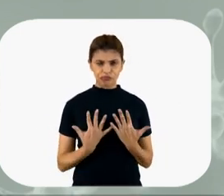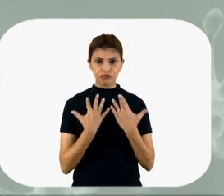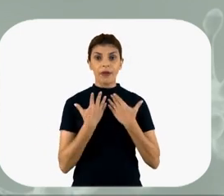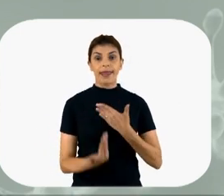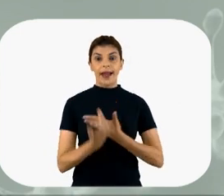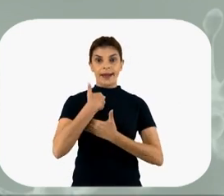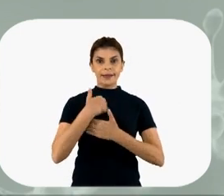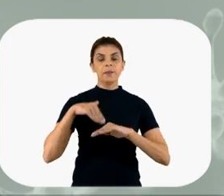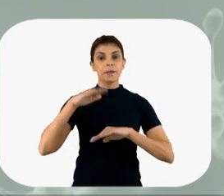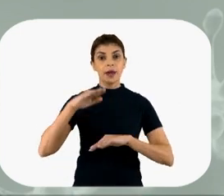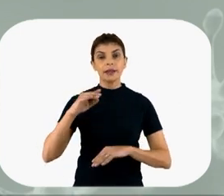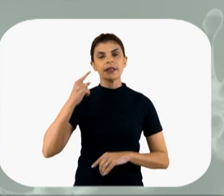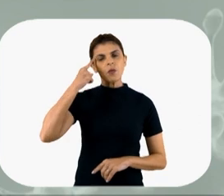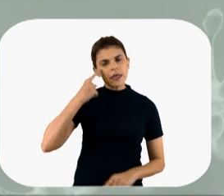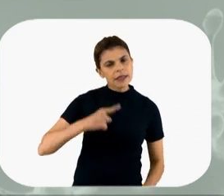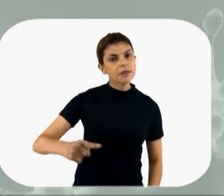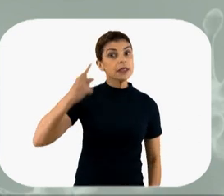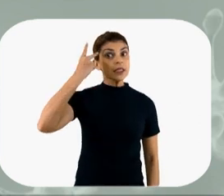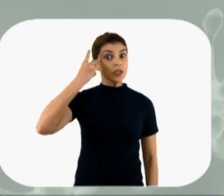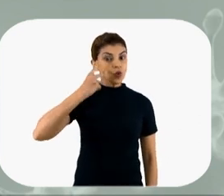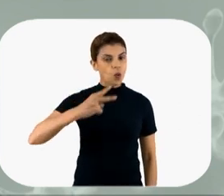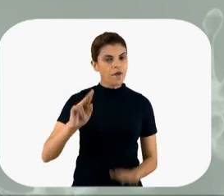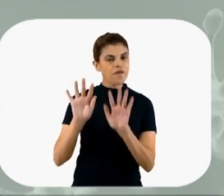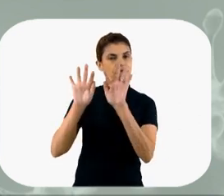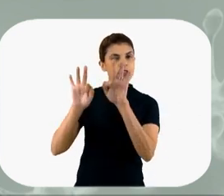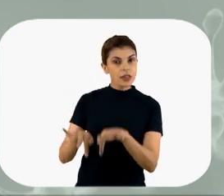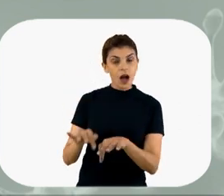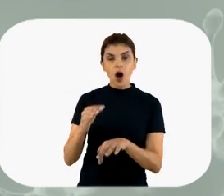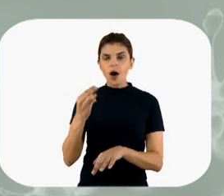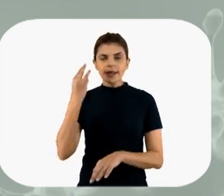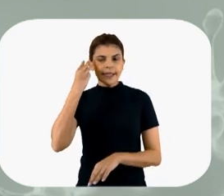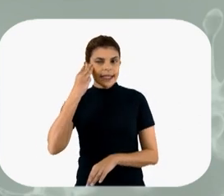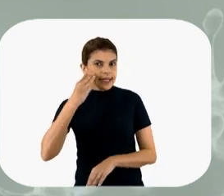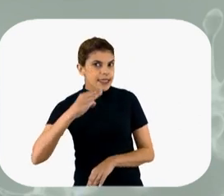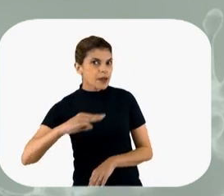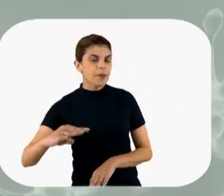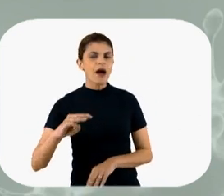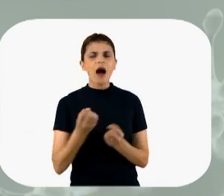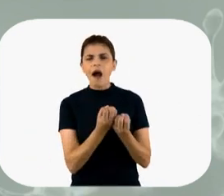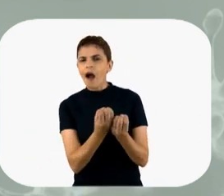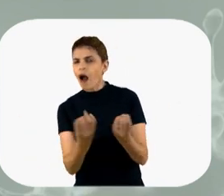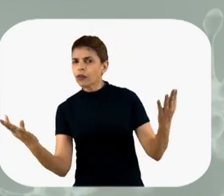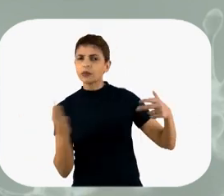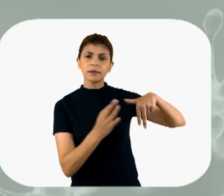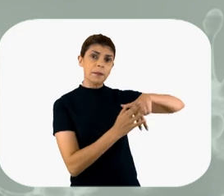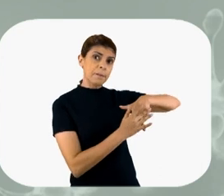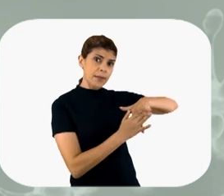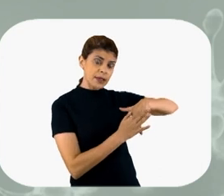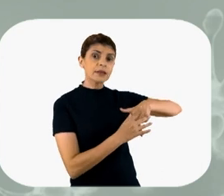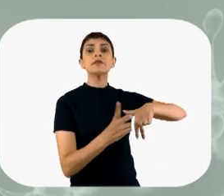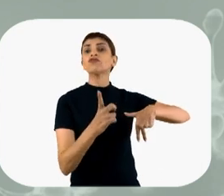ainda. Agora, depois da segunda semana, no finalzinho da segunda para a terceira, alguns pacientes que a gente tem usado o